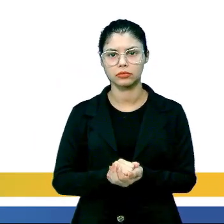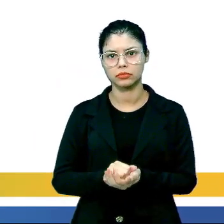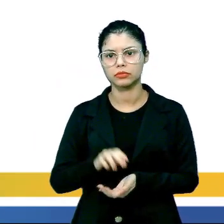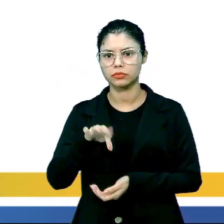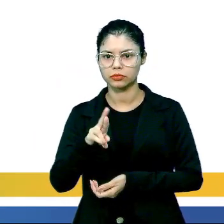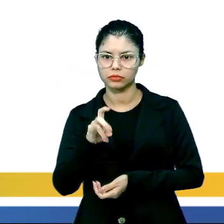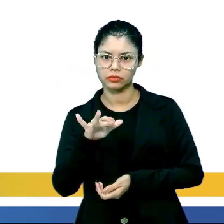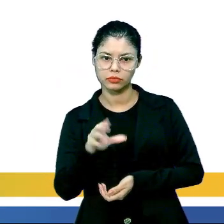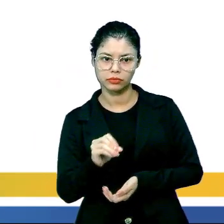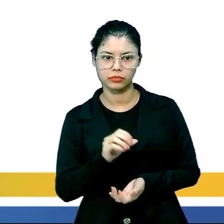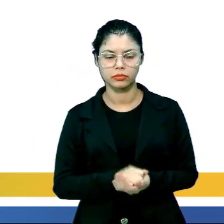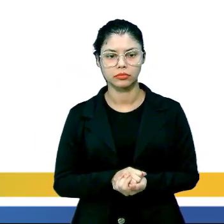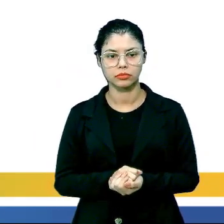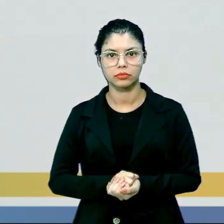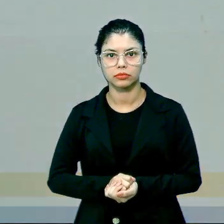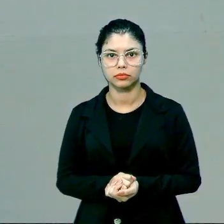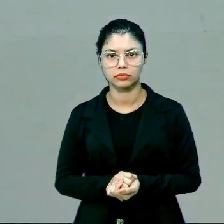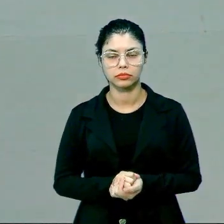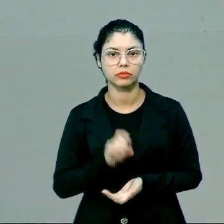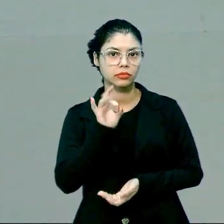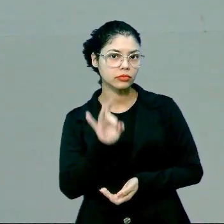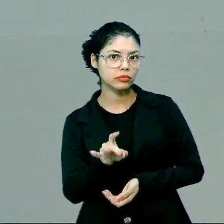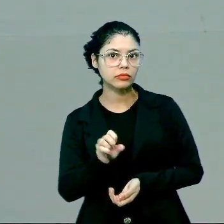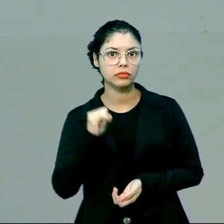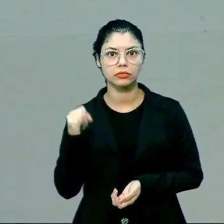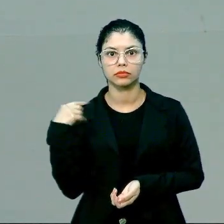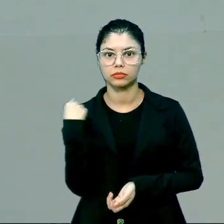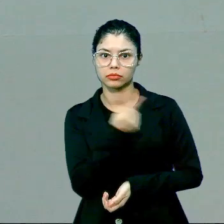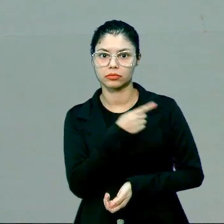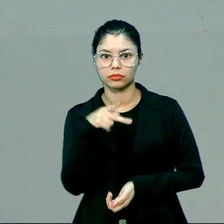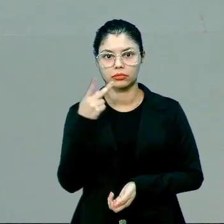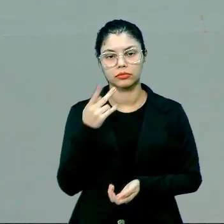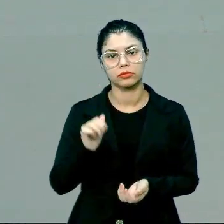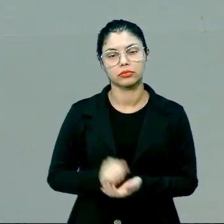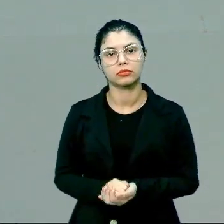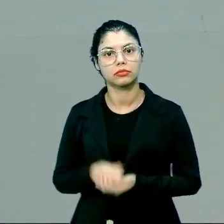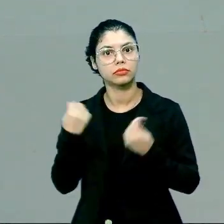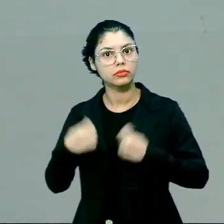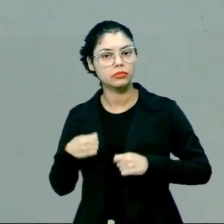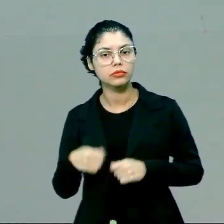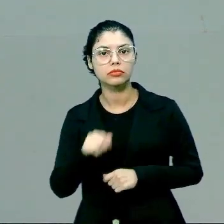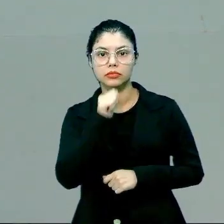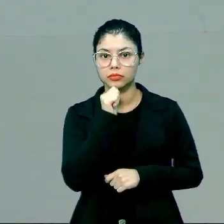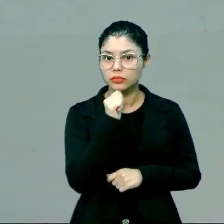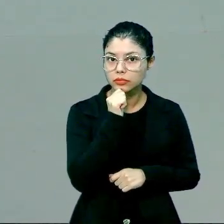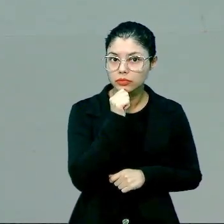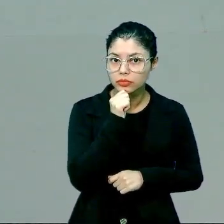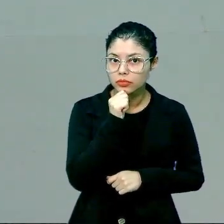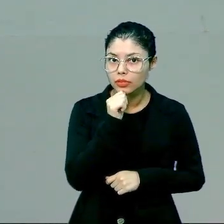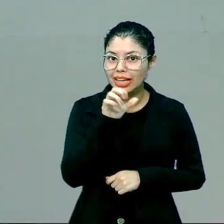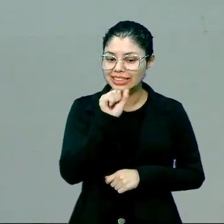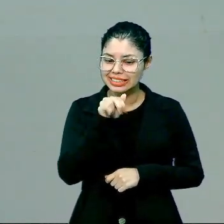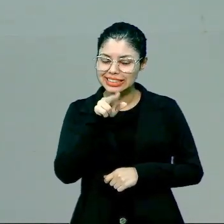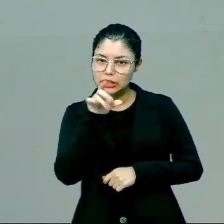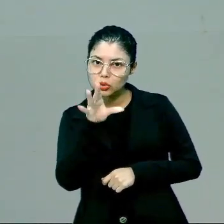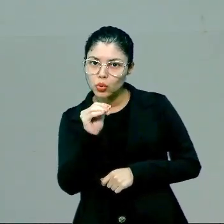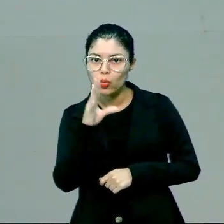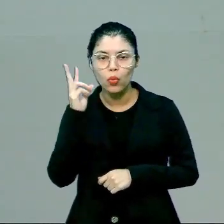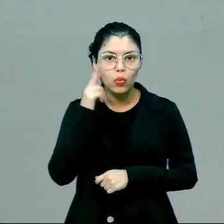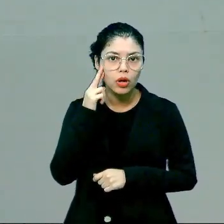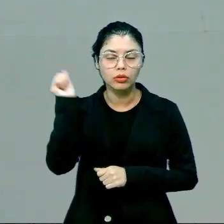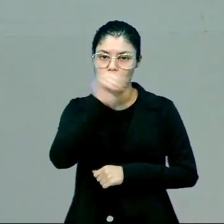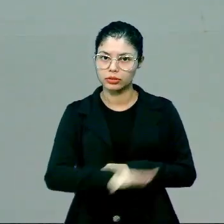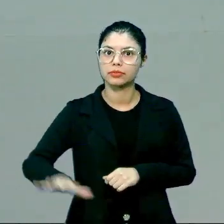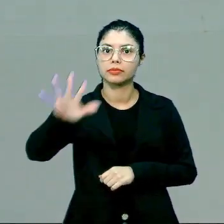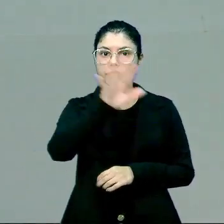torná-lo muito fraco. Então, assim, se eu estou falando de senso comum, eu preciso que esse senso comum, ele seja um senso comum que ele seja universal.